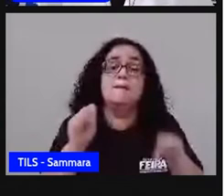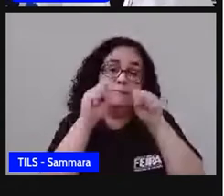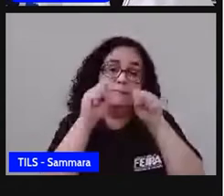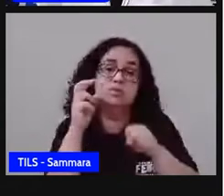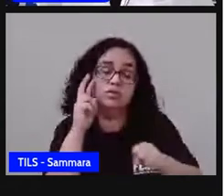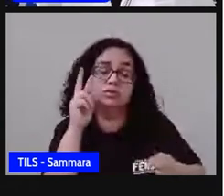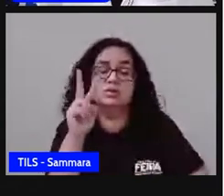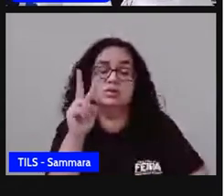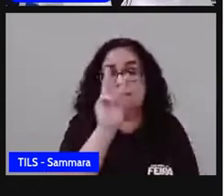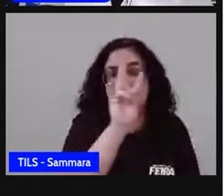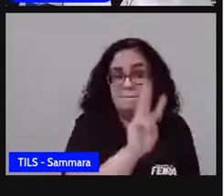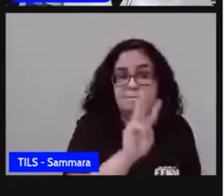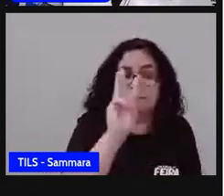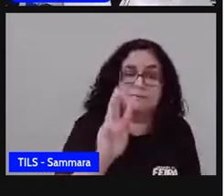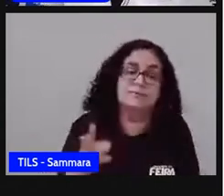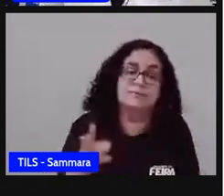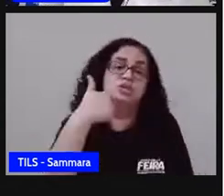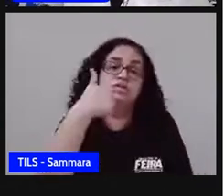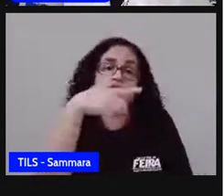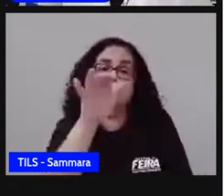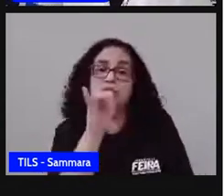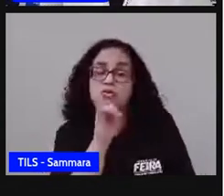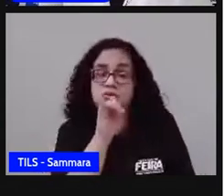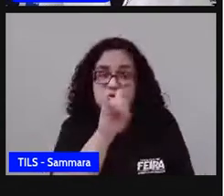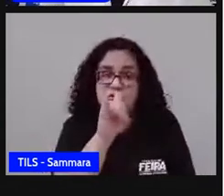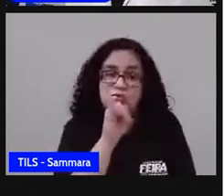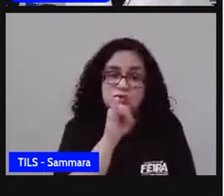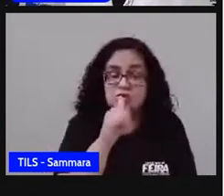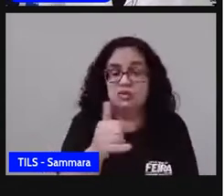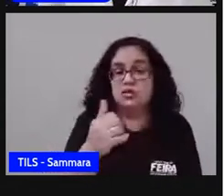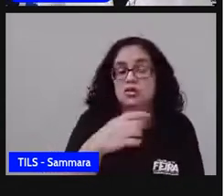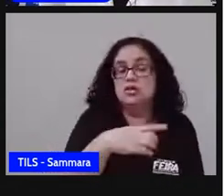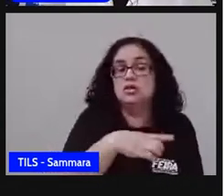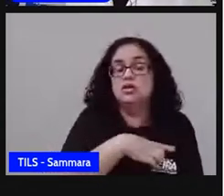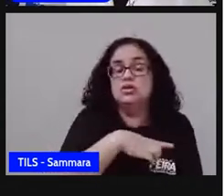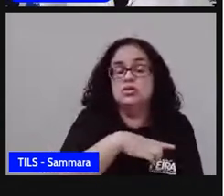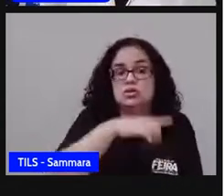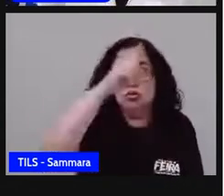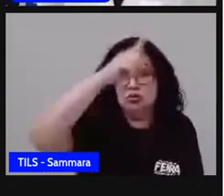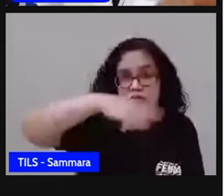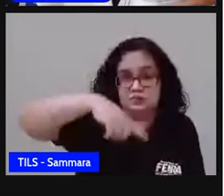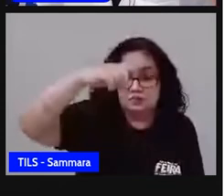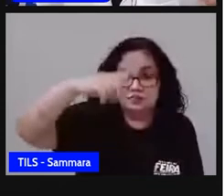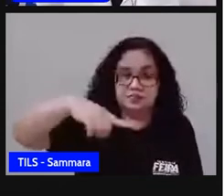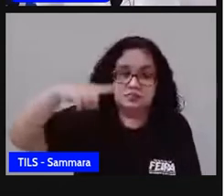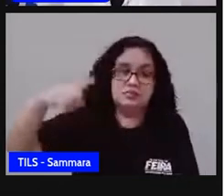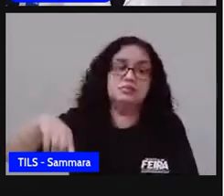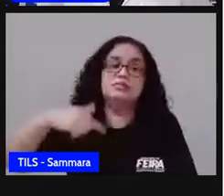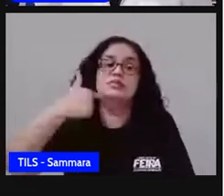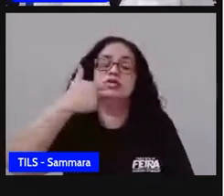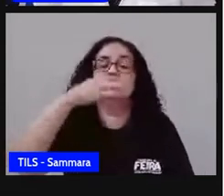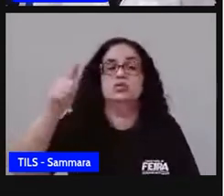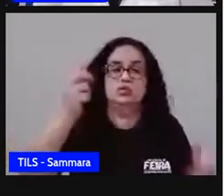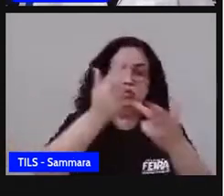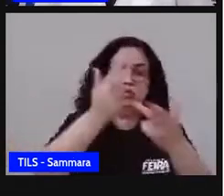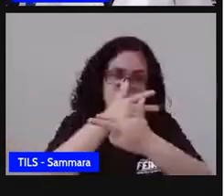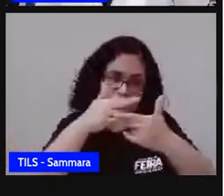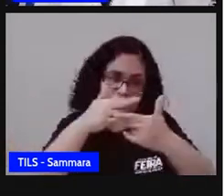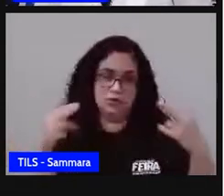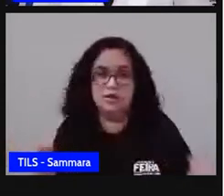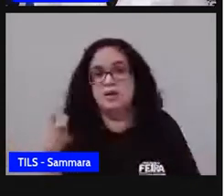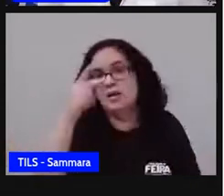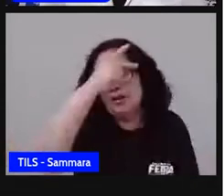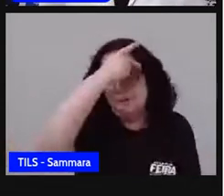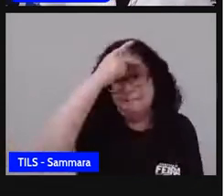acessar esse site e ver outras informações lá. vão aparecer outros gráficos de outras coisas relacionadas à